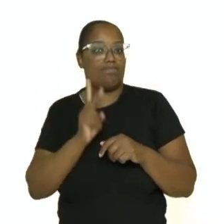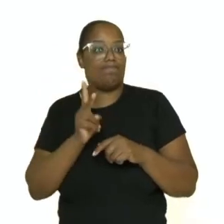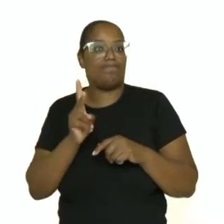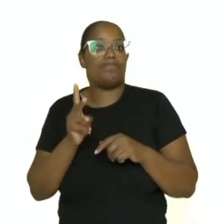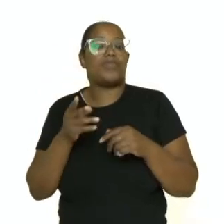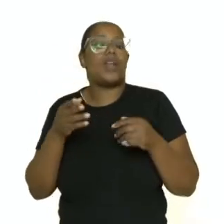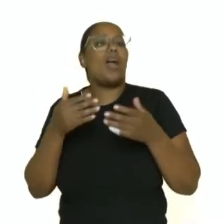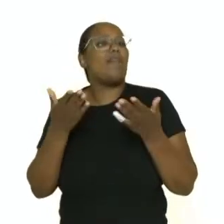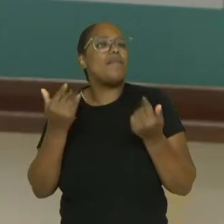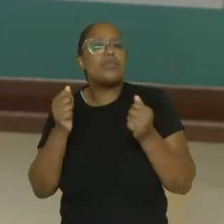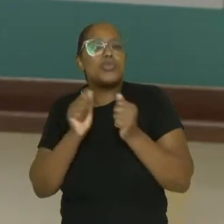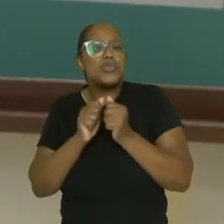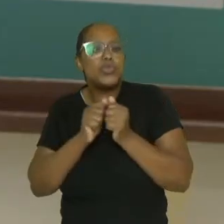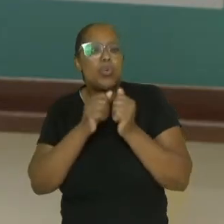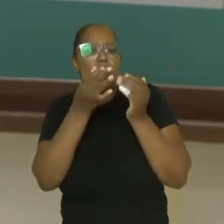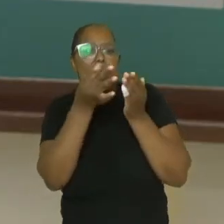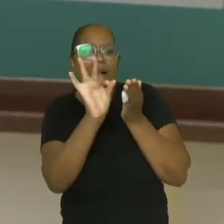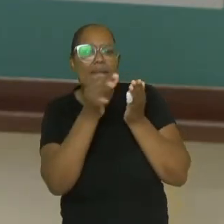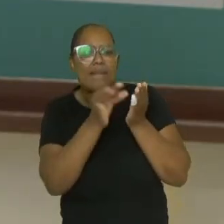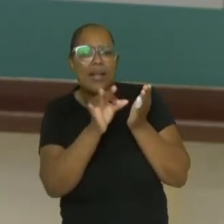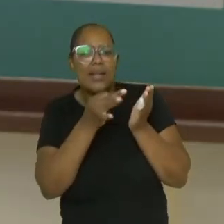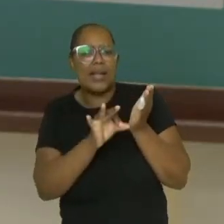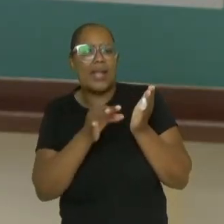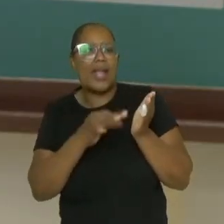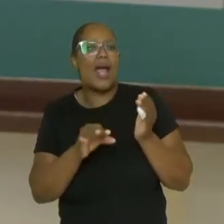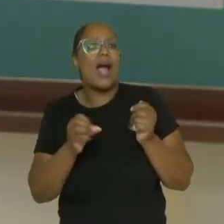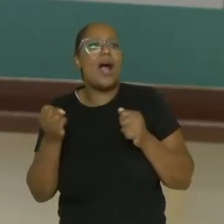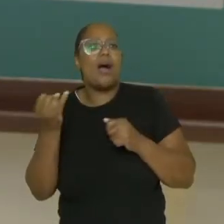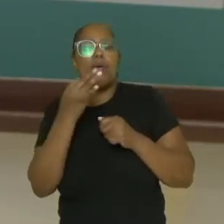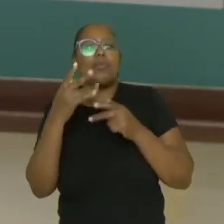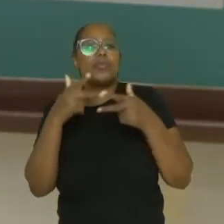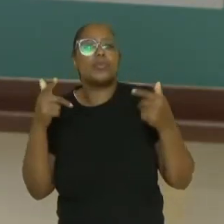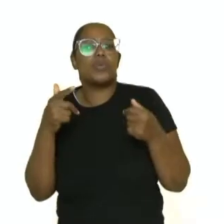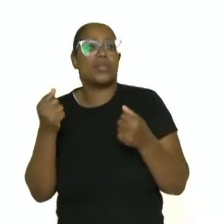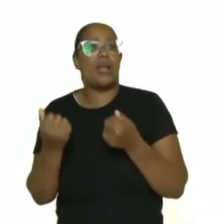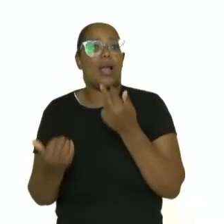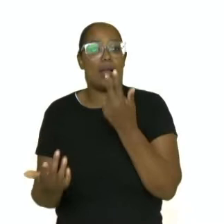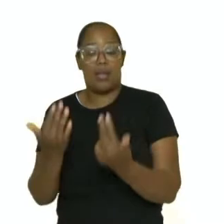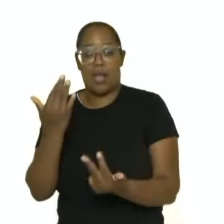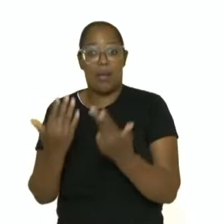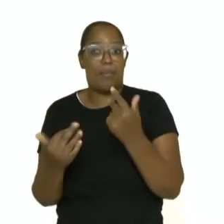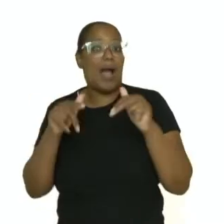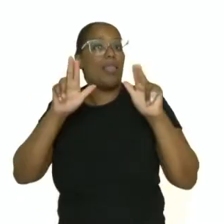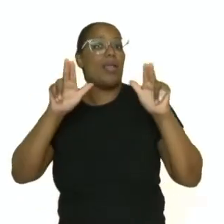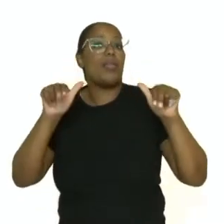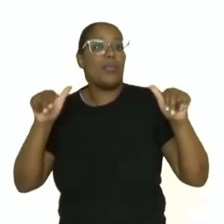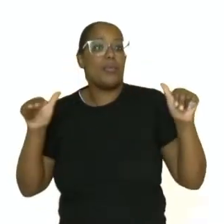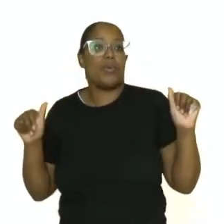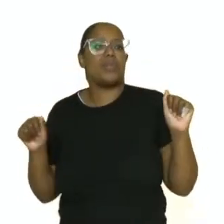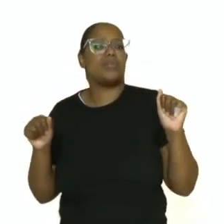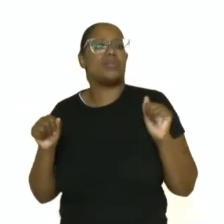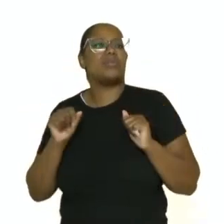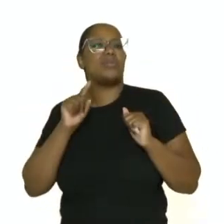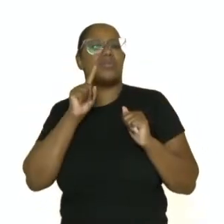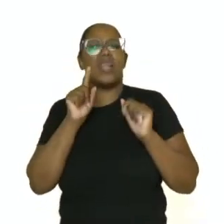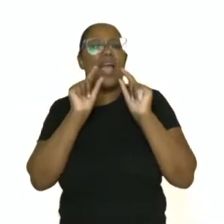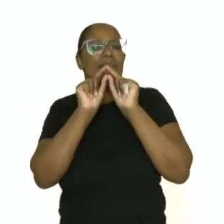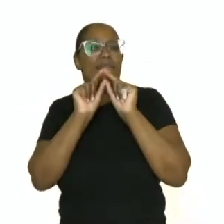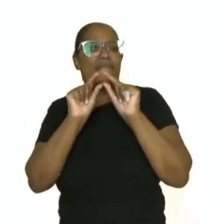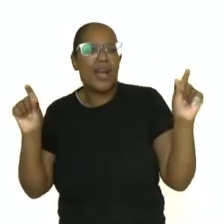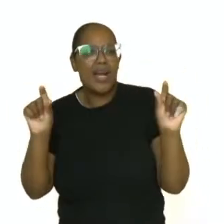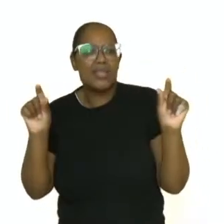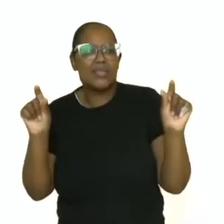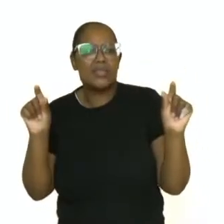Vamos analisar aqui alguns enunciados. Vejamos aqui, ó. Queimadas nunca. Será que é a frase?